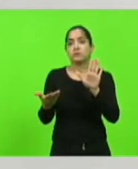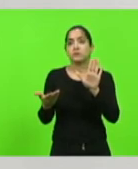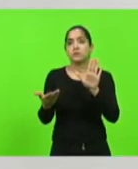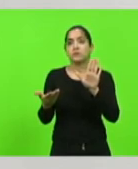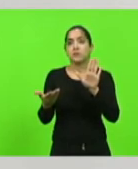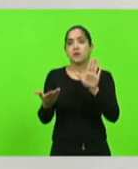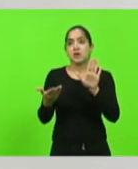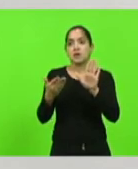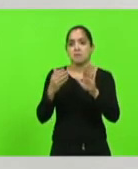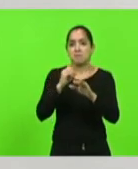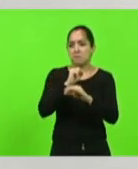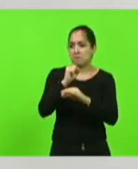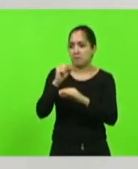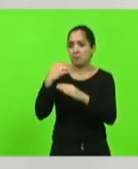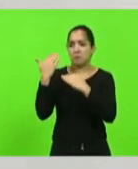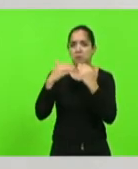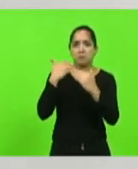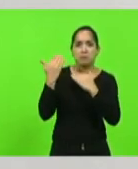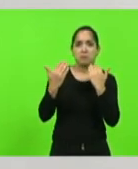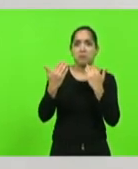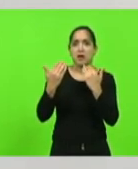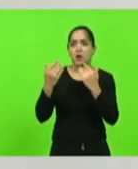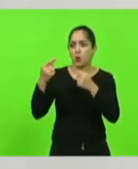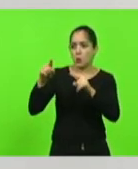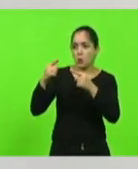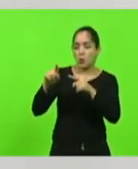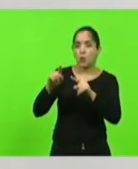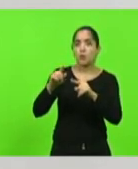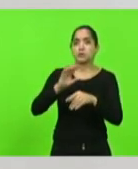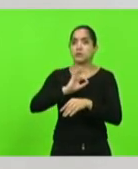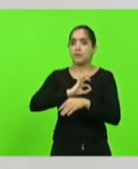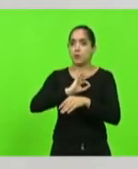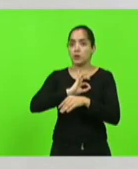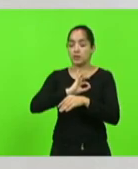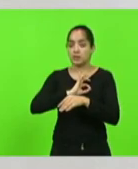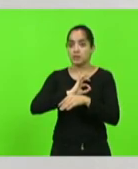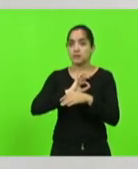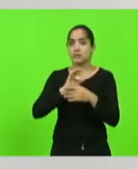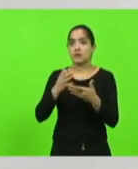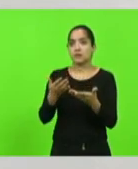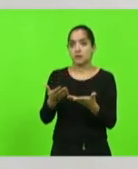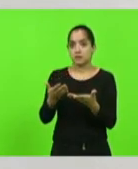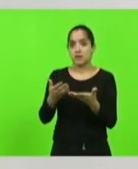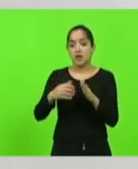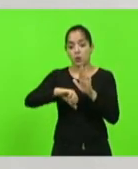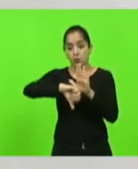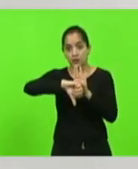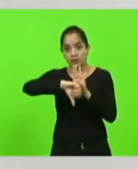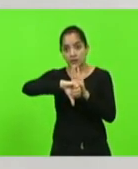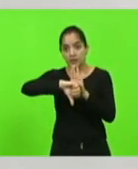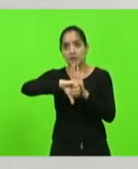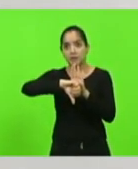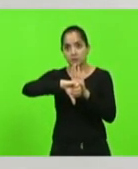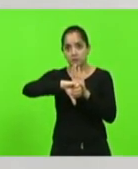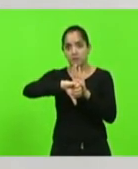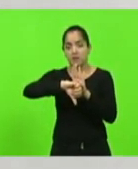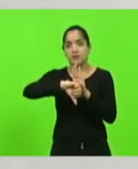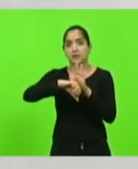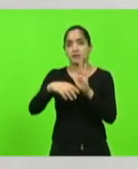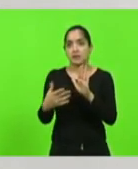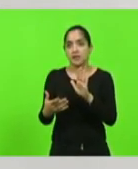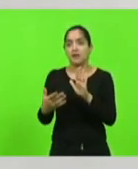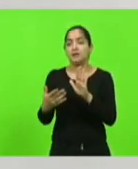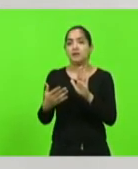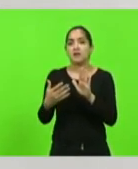ceifando a vida dos nossos jovens, atacando a polícia militar, fazendo com que o crime venha para cima da polícia militar.